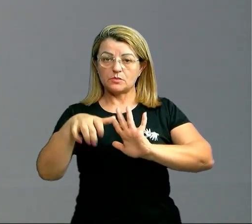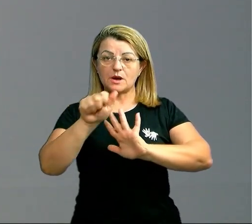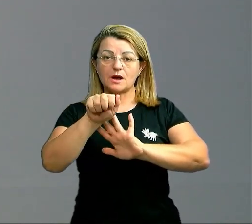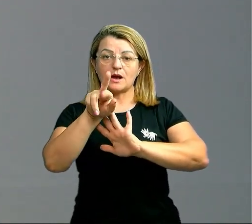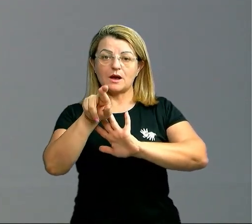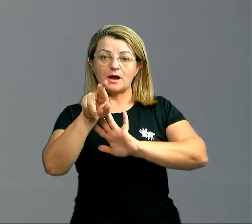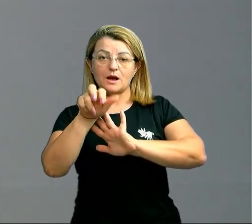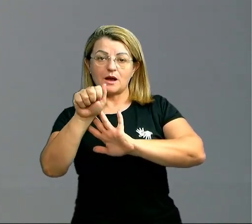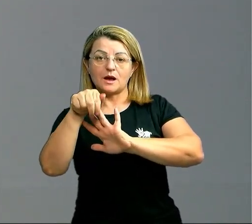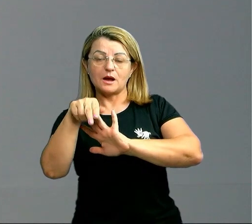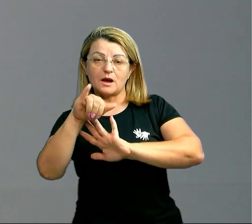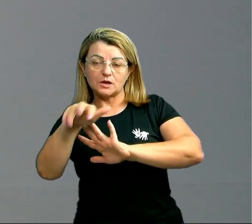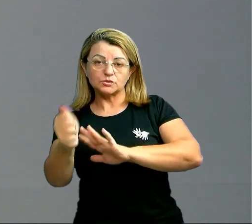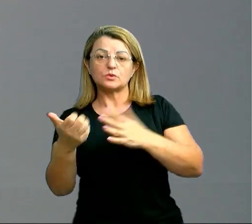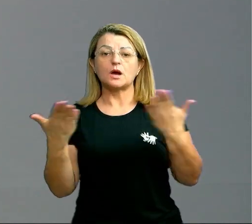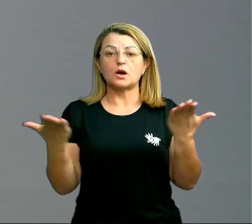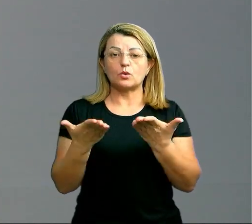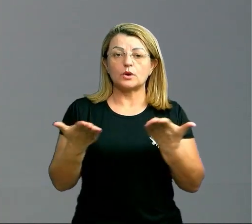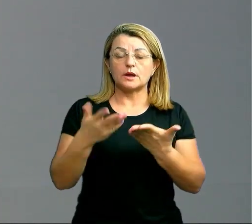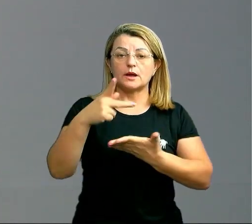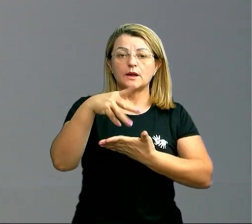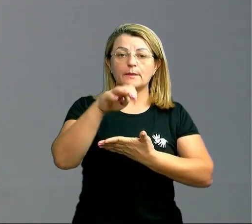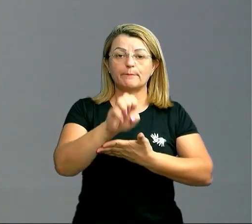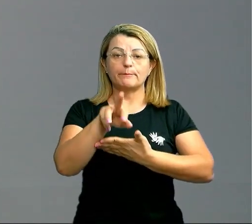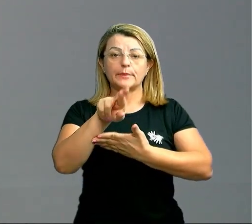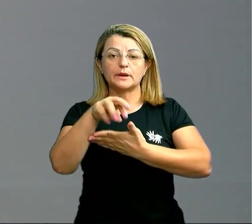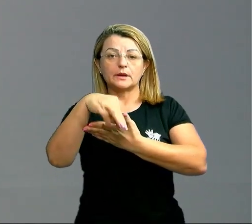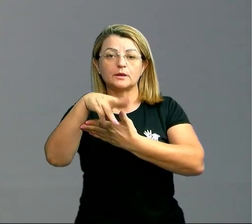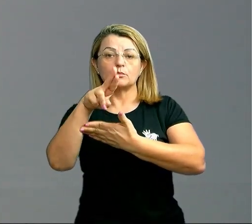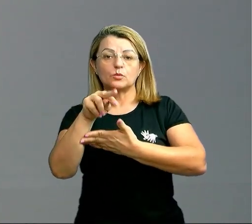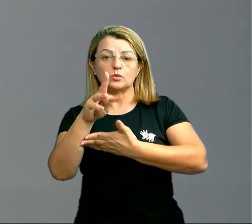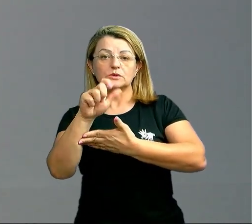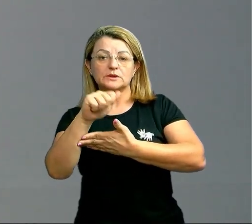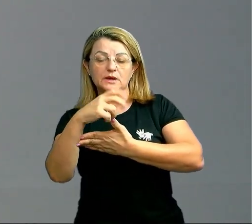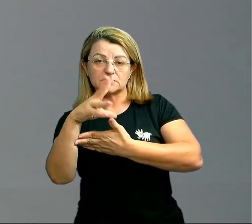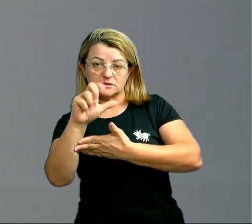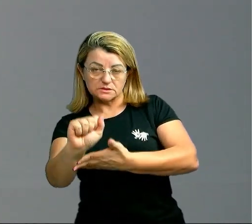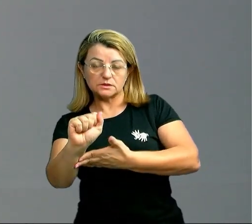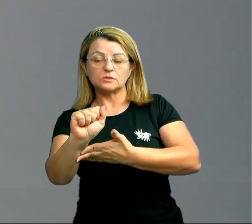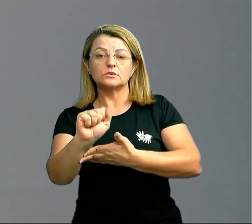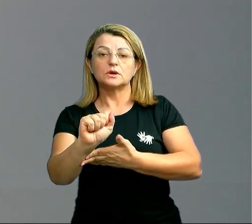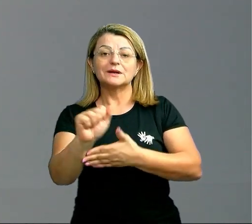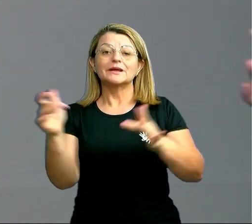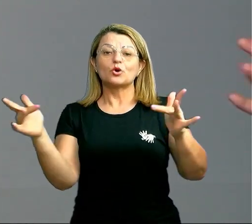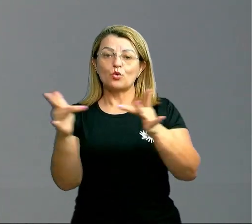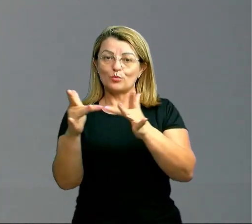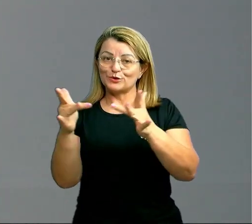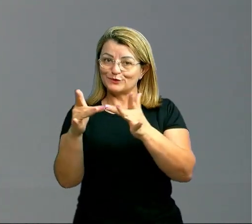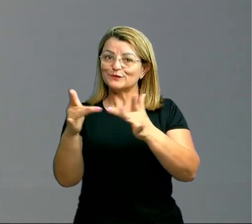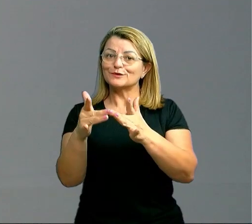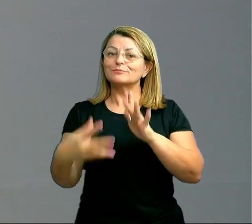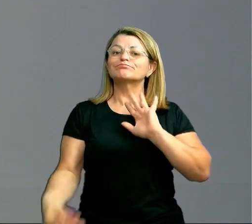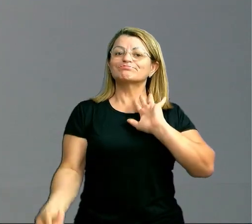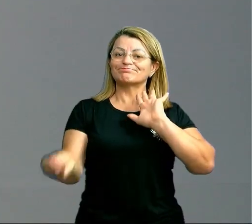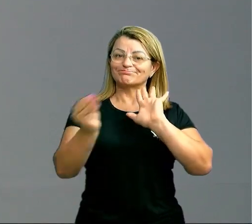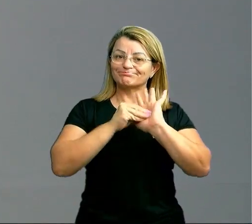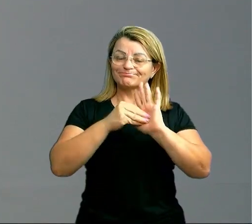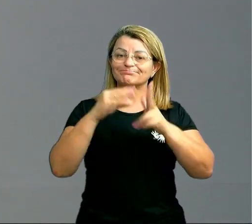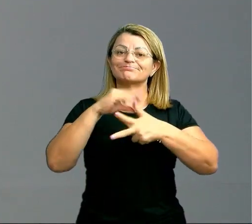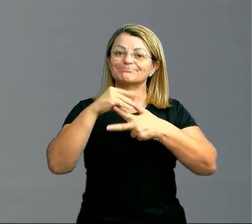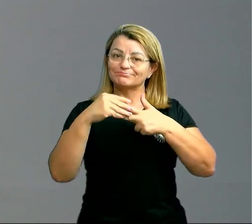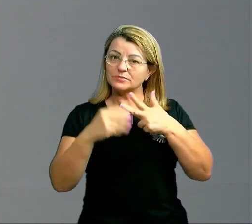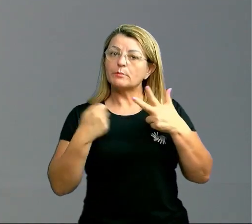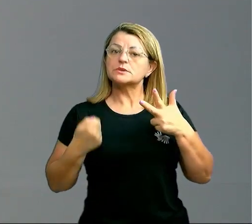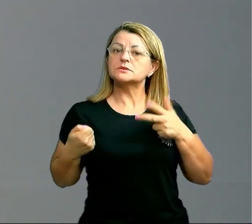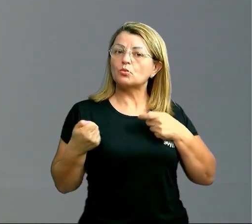permutação e combinação. É um assunto recorrente, lembrando que ele não cai no Enem, despenca. Você tem que dominar, você tem que ter o